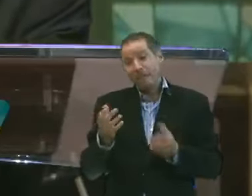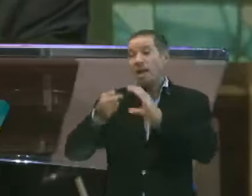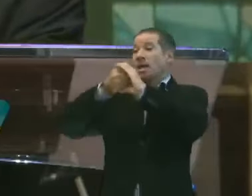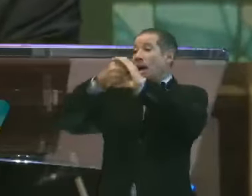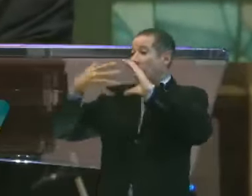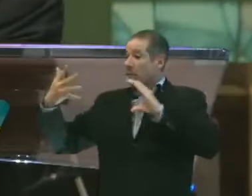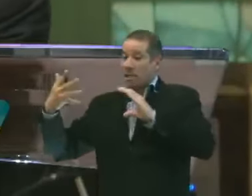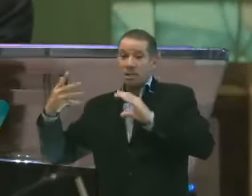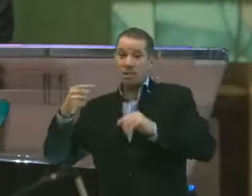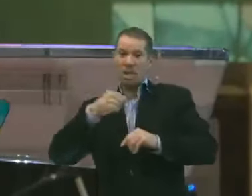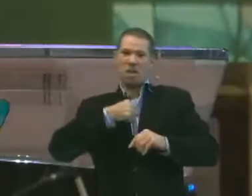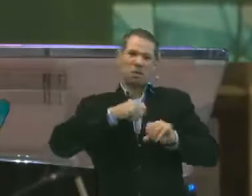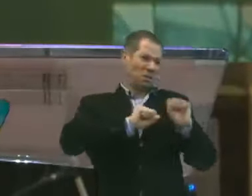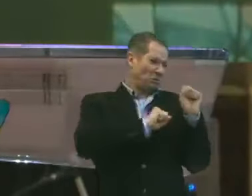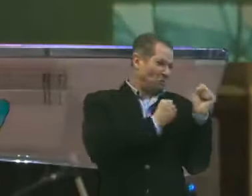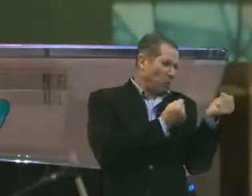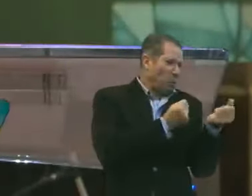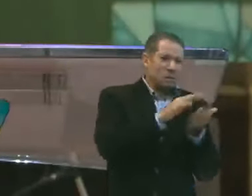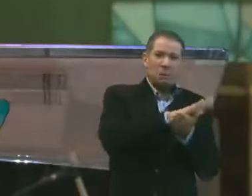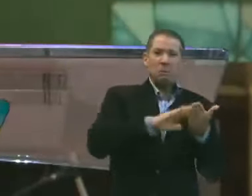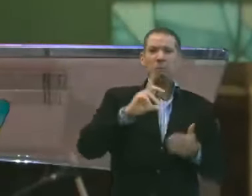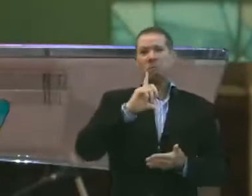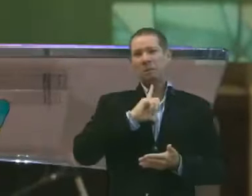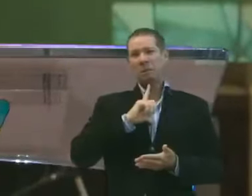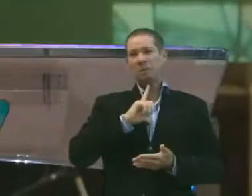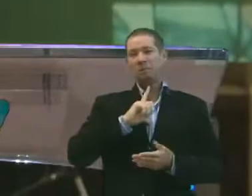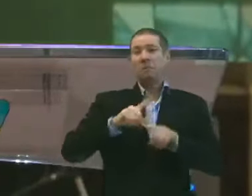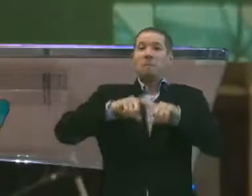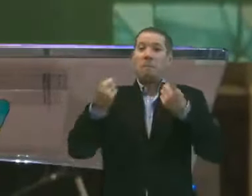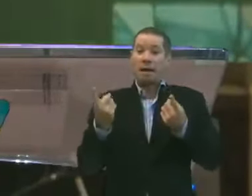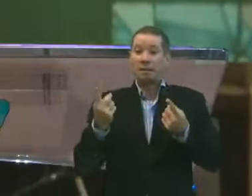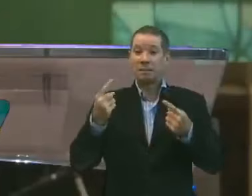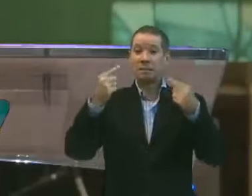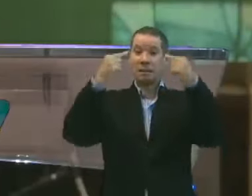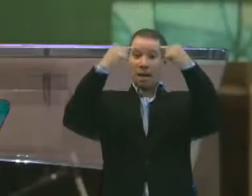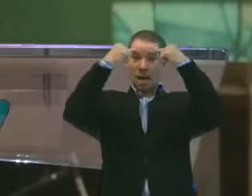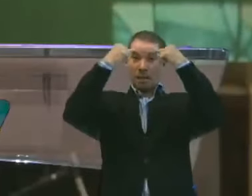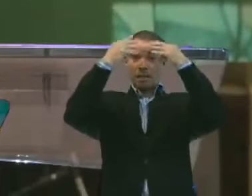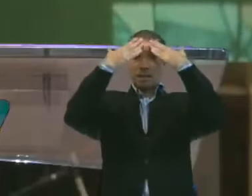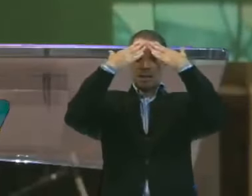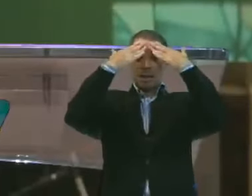Características que eu não fiz esforço nenhum para ter. Mas estão aqui em mim.